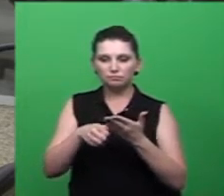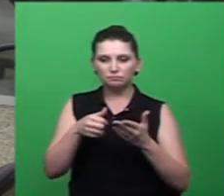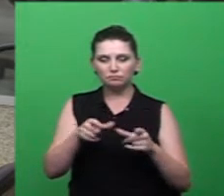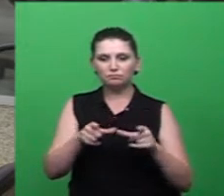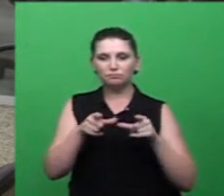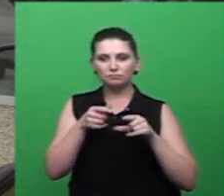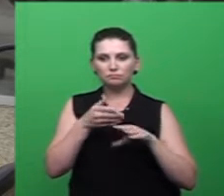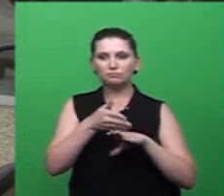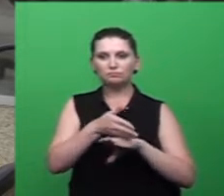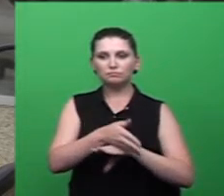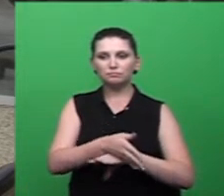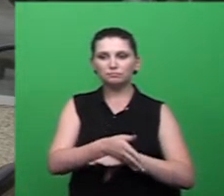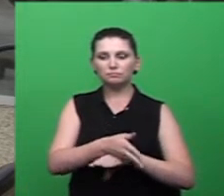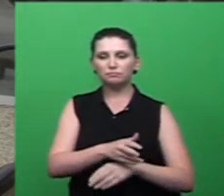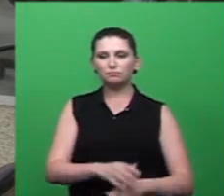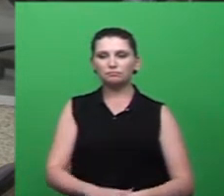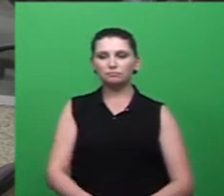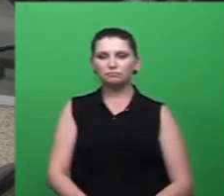por unanimidade.